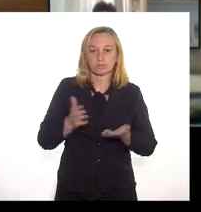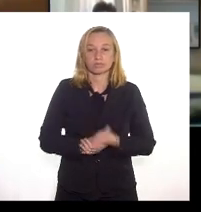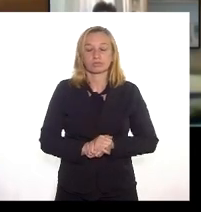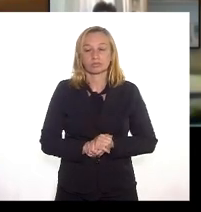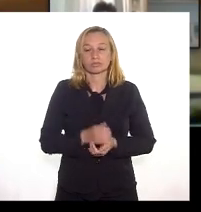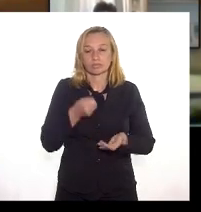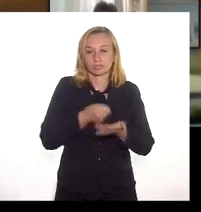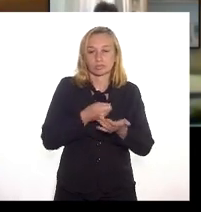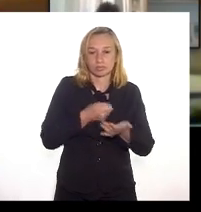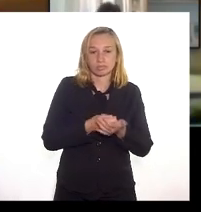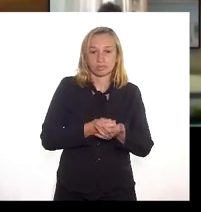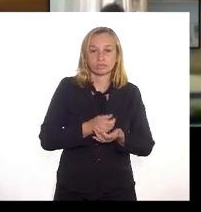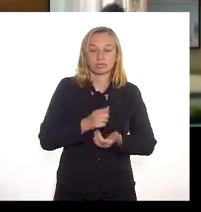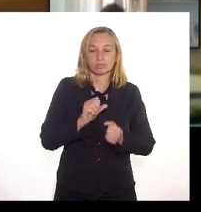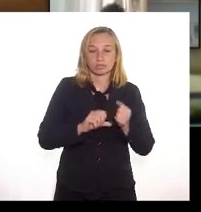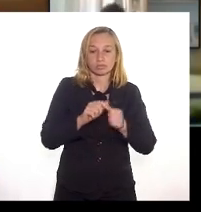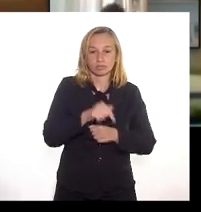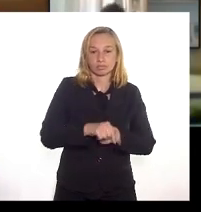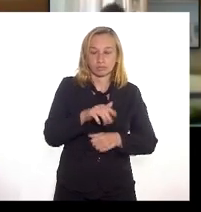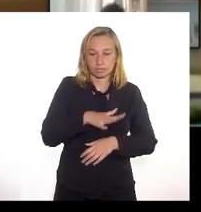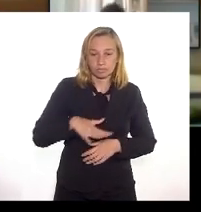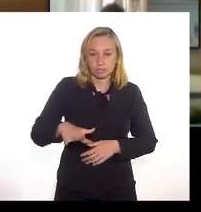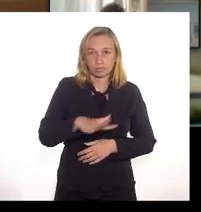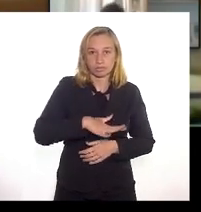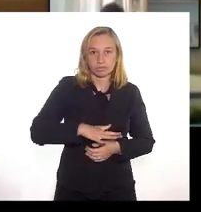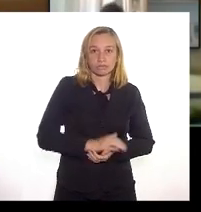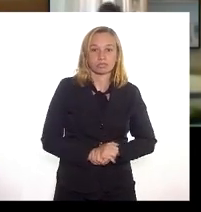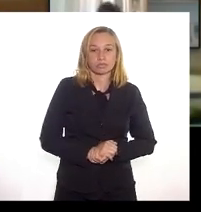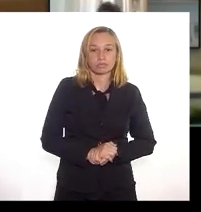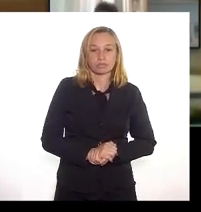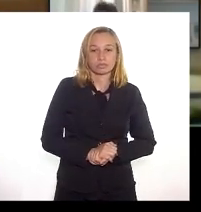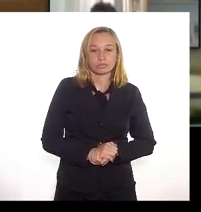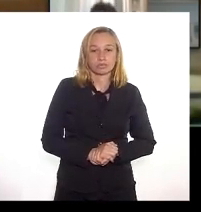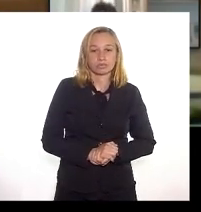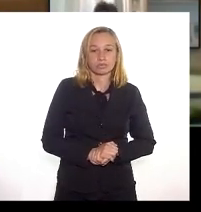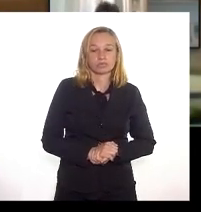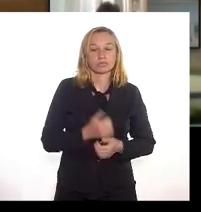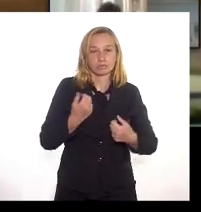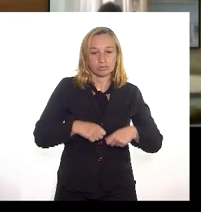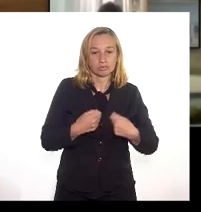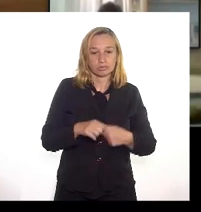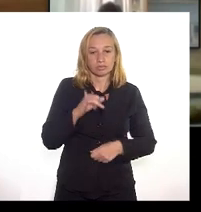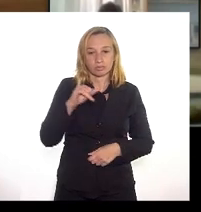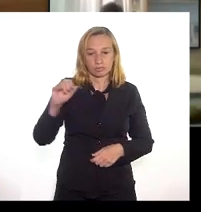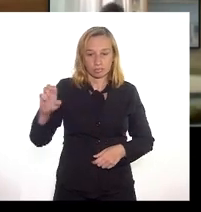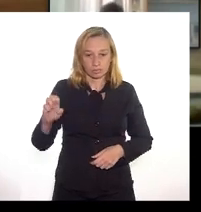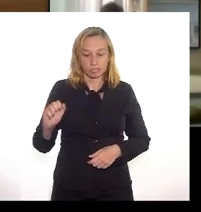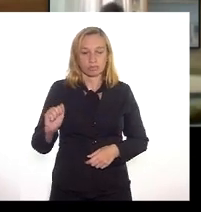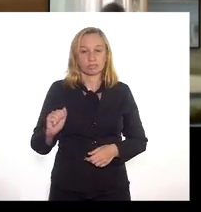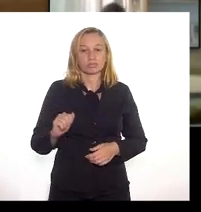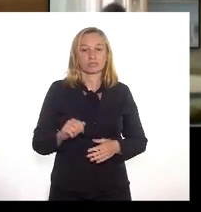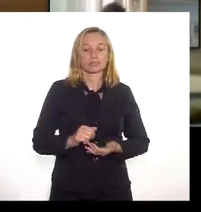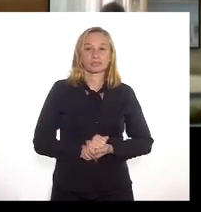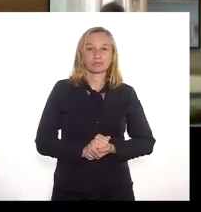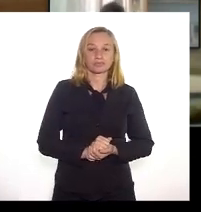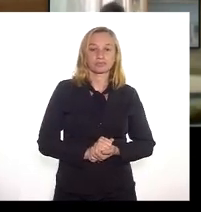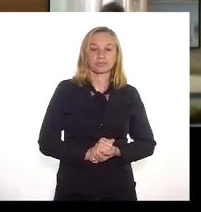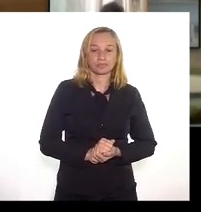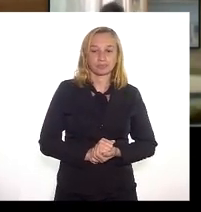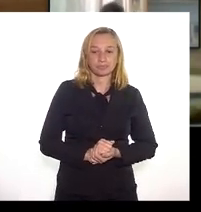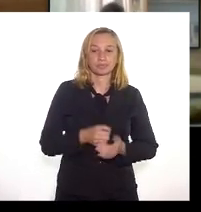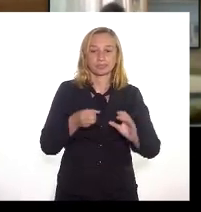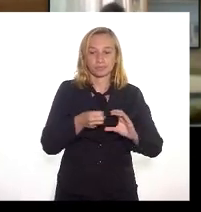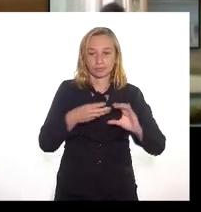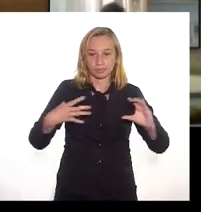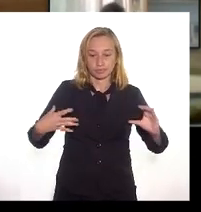cobra como tem feito aqui nesse espaço esclarecimentos e é necessário que o INEA se coloque dada a